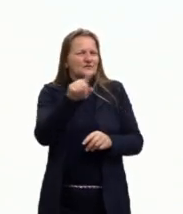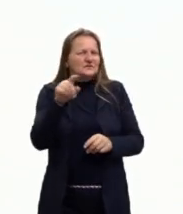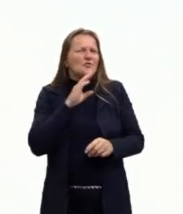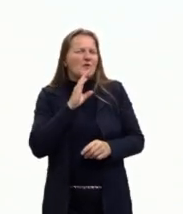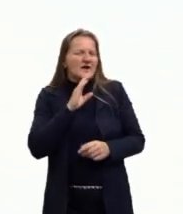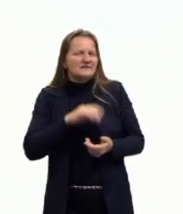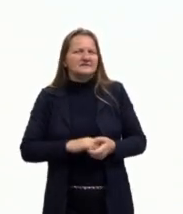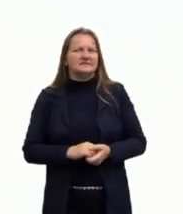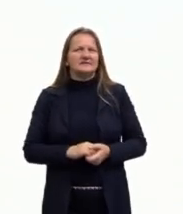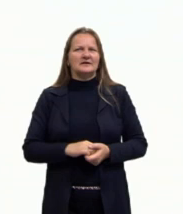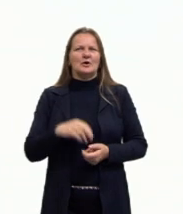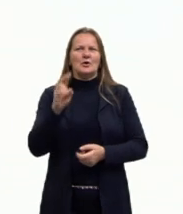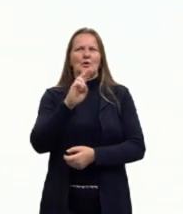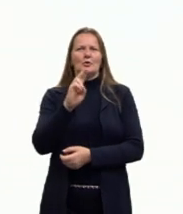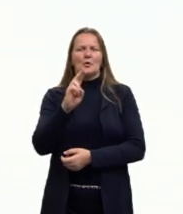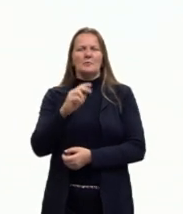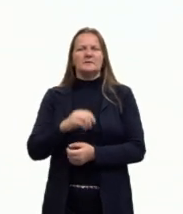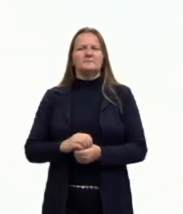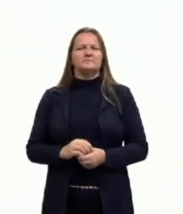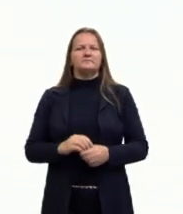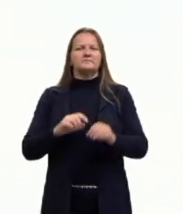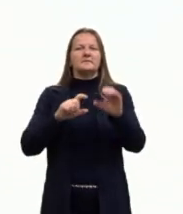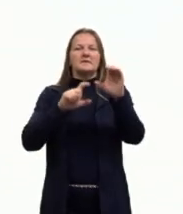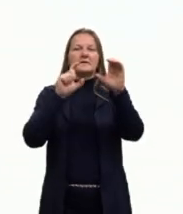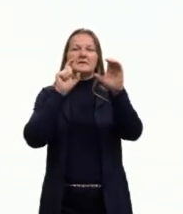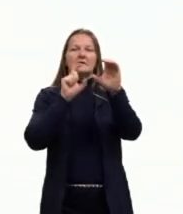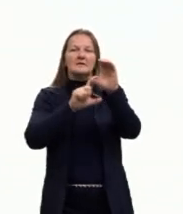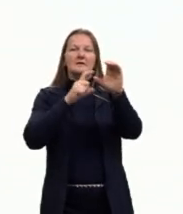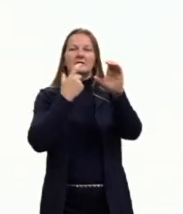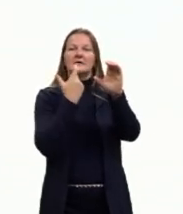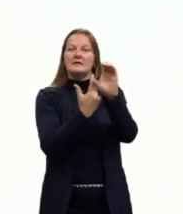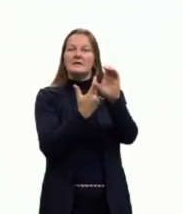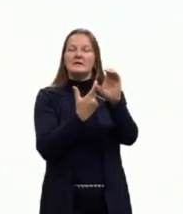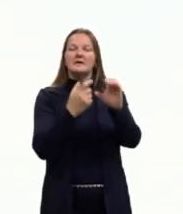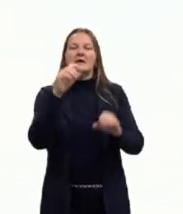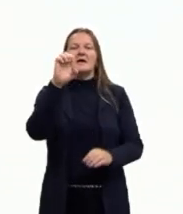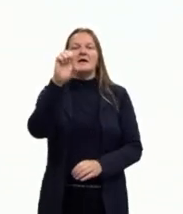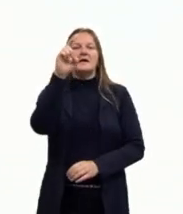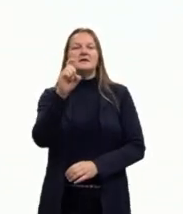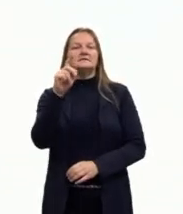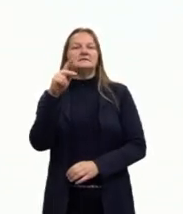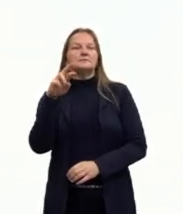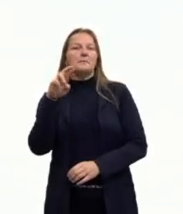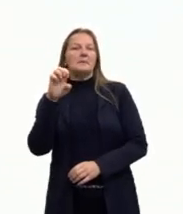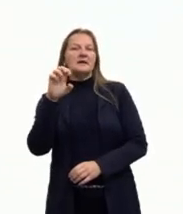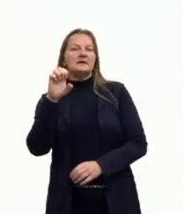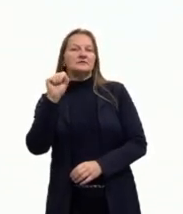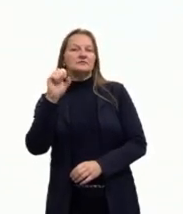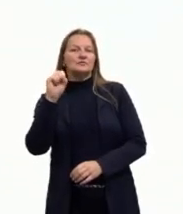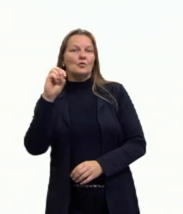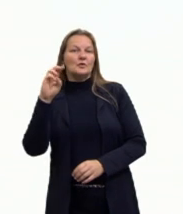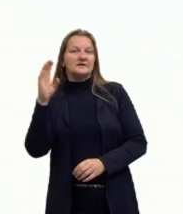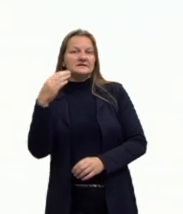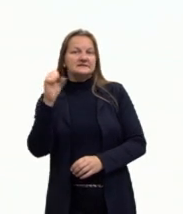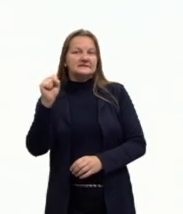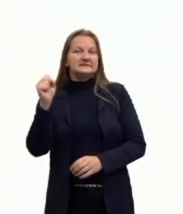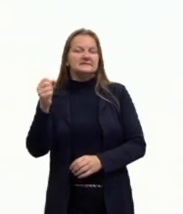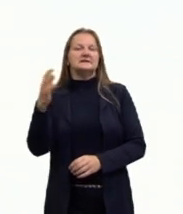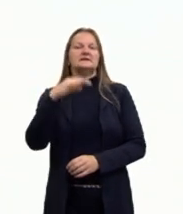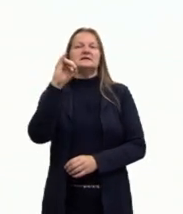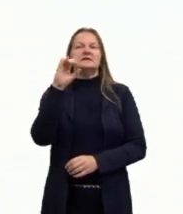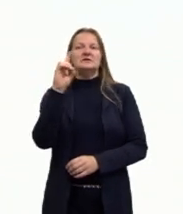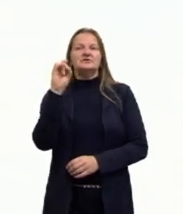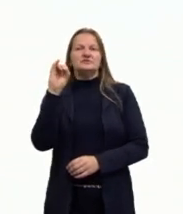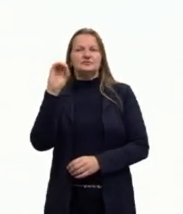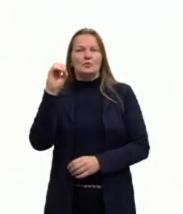lembrem aí pelo nome, que são as expressões idiomáticas. As expressões que têm a ver aí